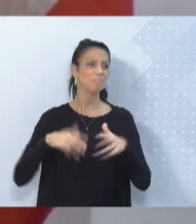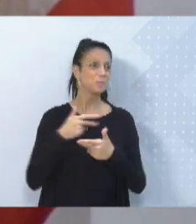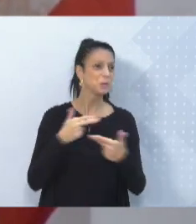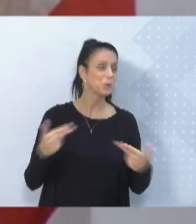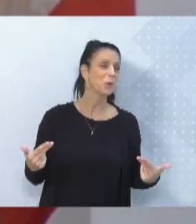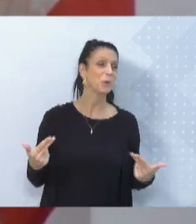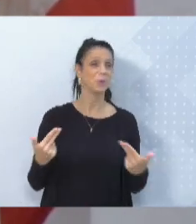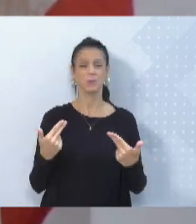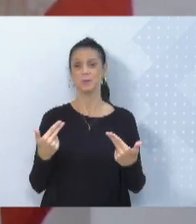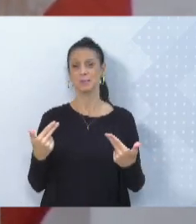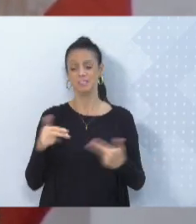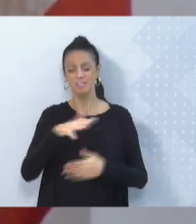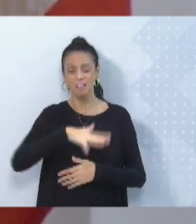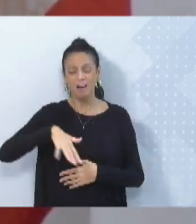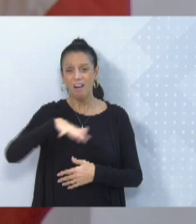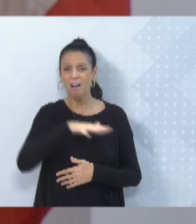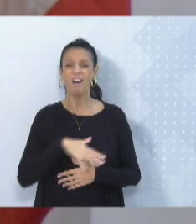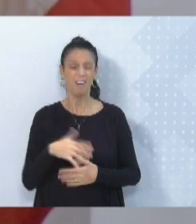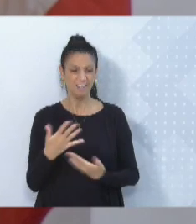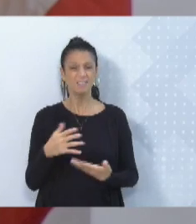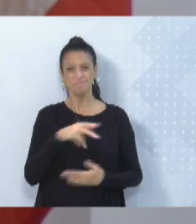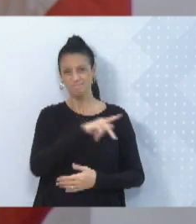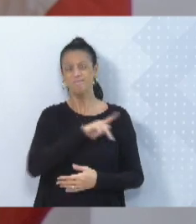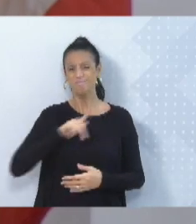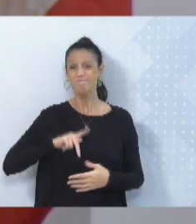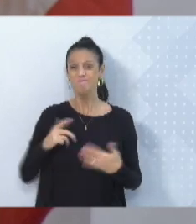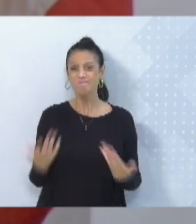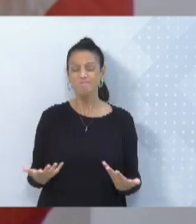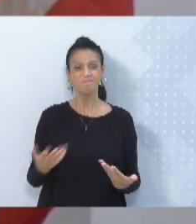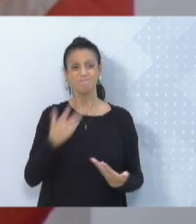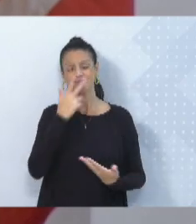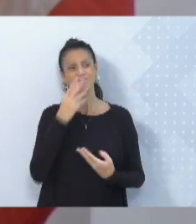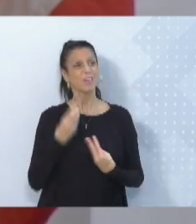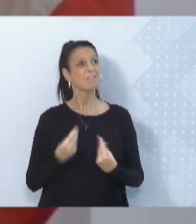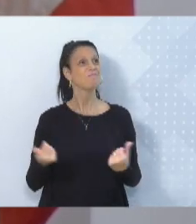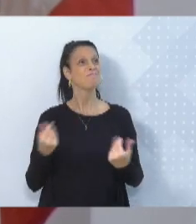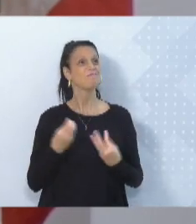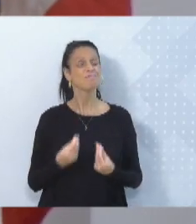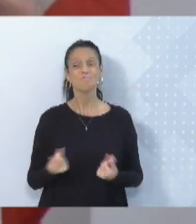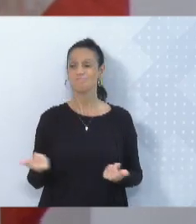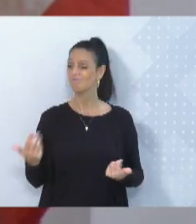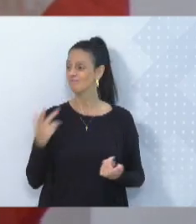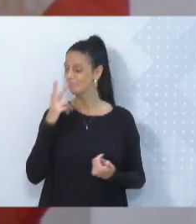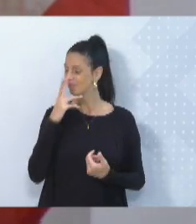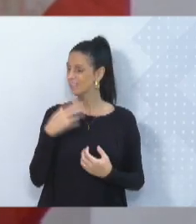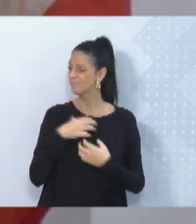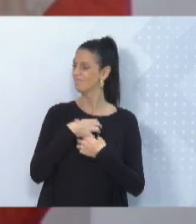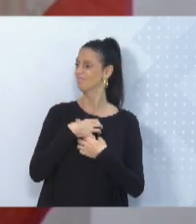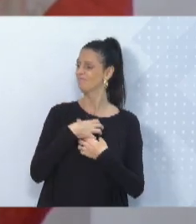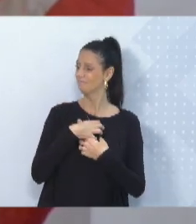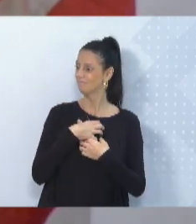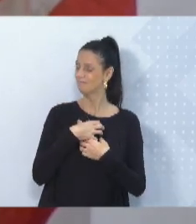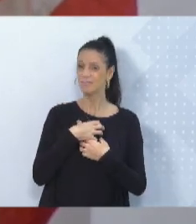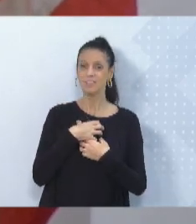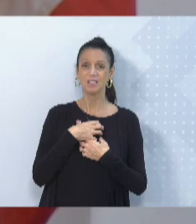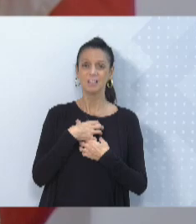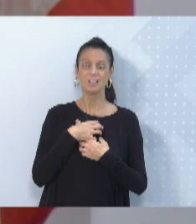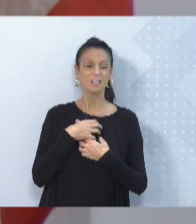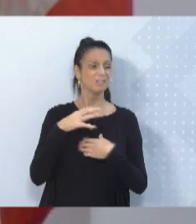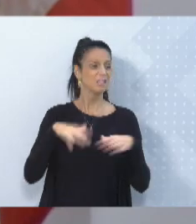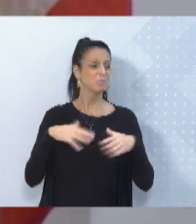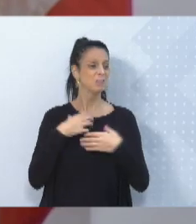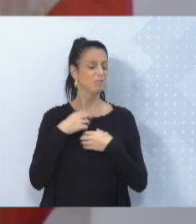público, faz a gente sentir, às vezes, algum escândalo, alguma coisa, faz a gente sentir vergonha